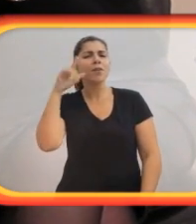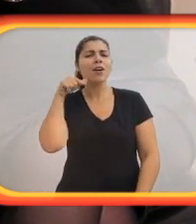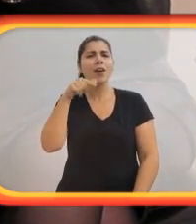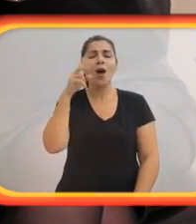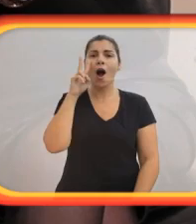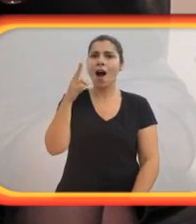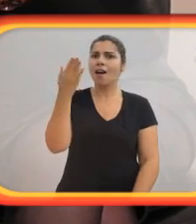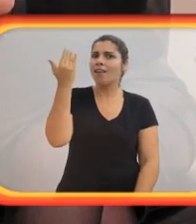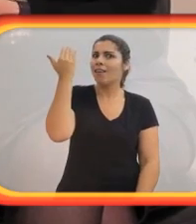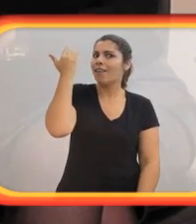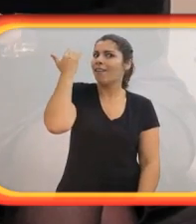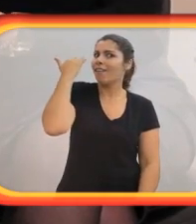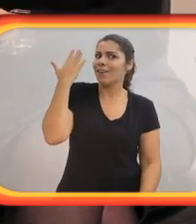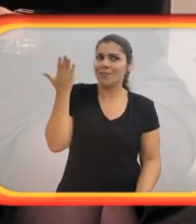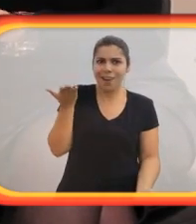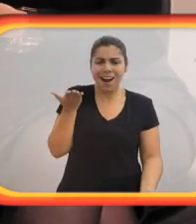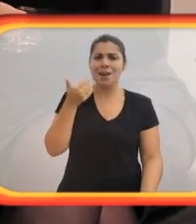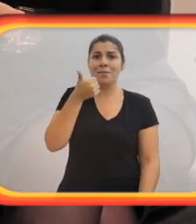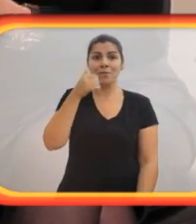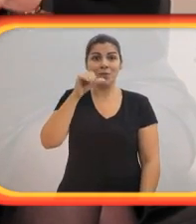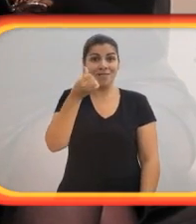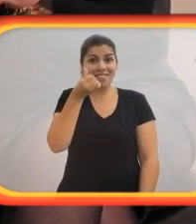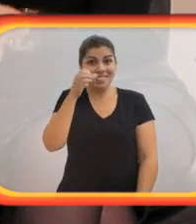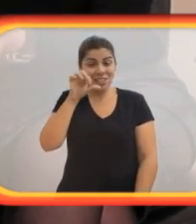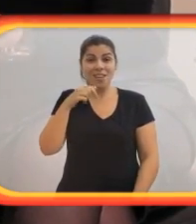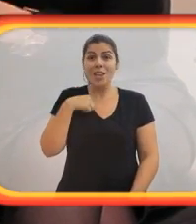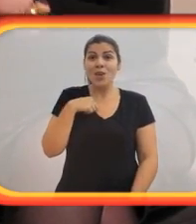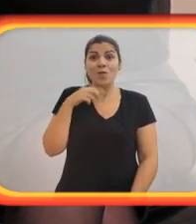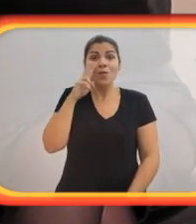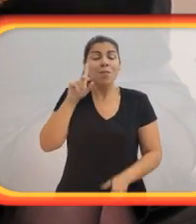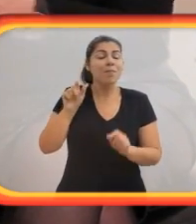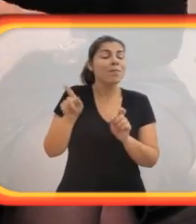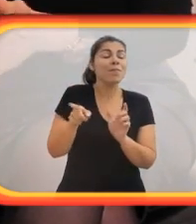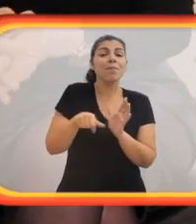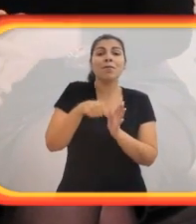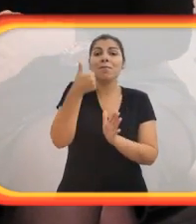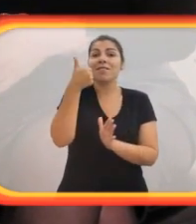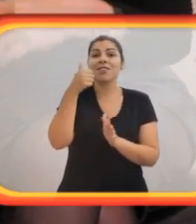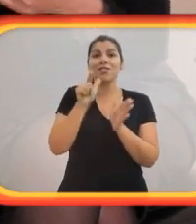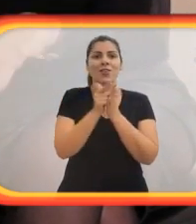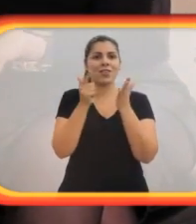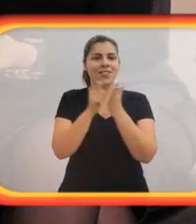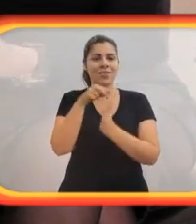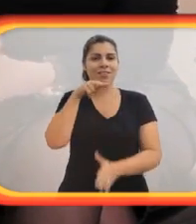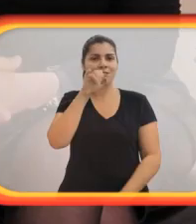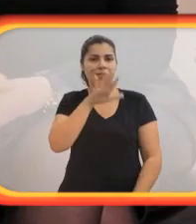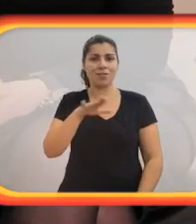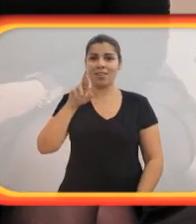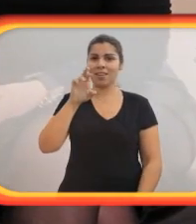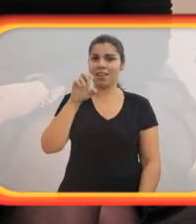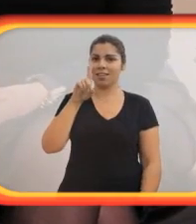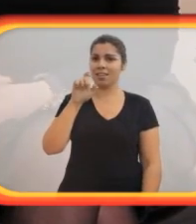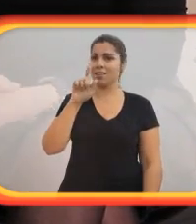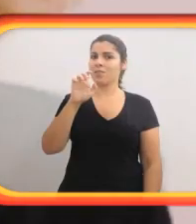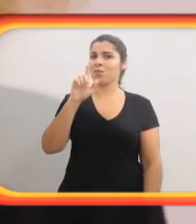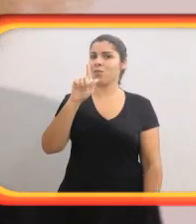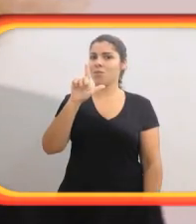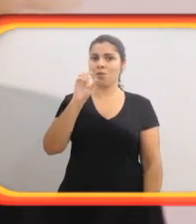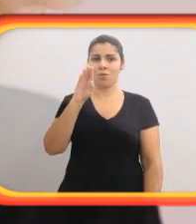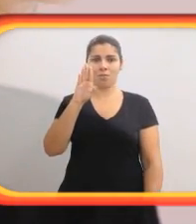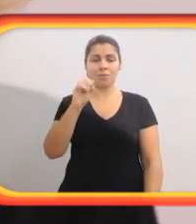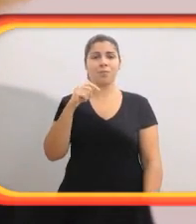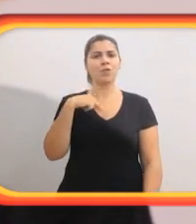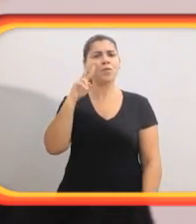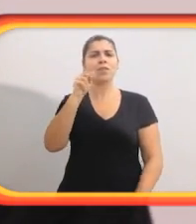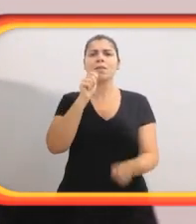que eu gostaria de fazer reportagens, como você está fazendo, e entrevistar pessoas. Quando, em